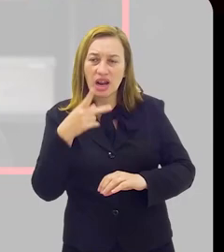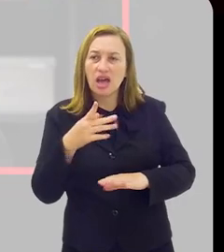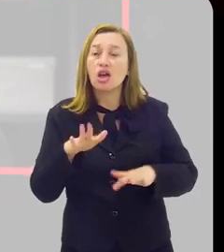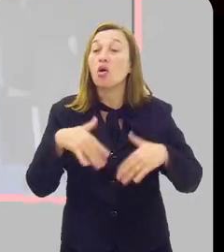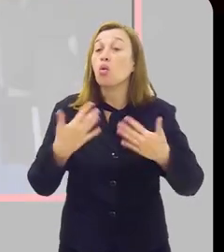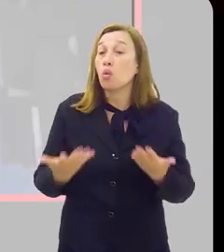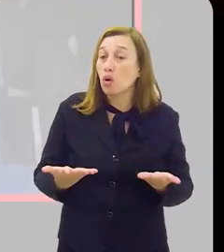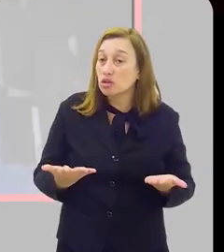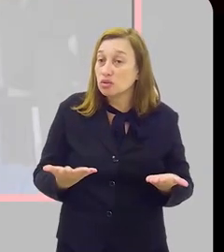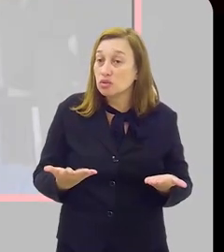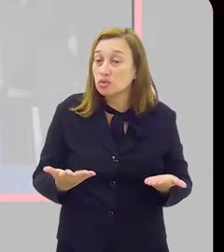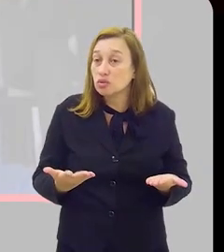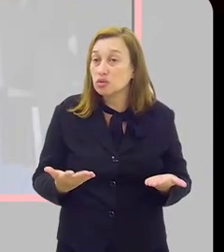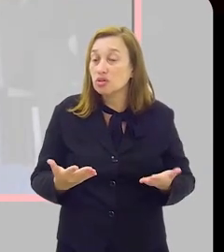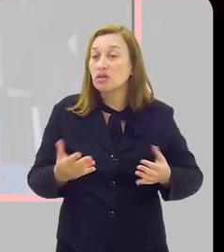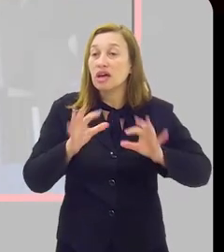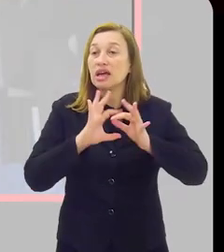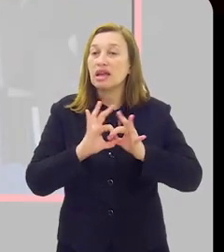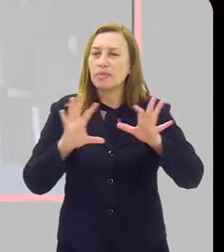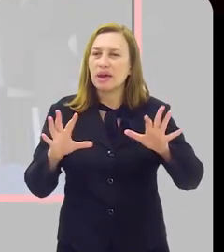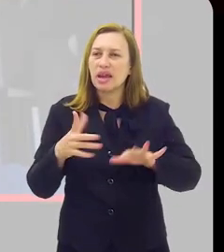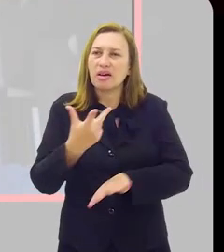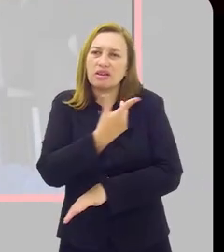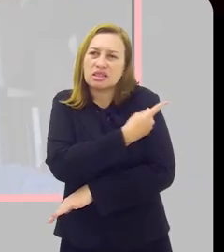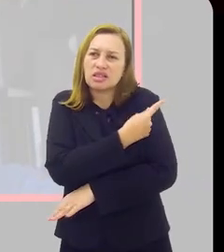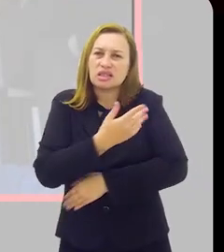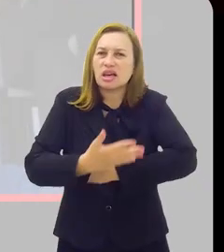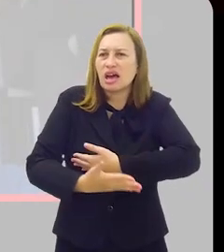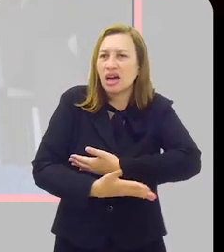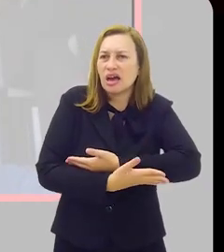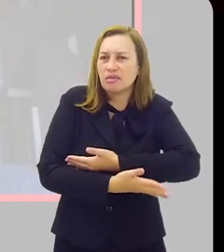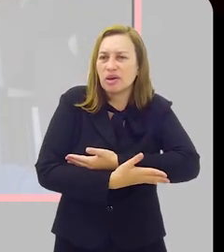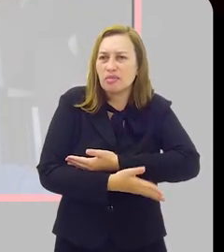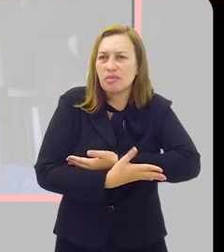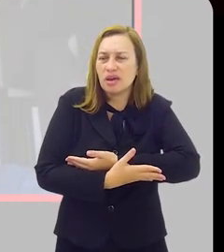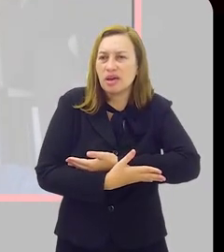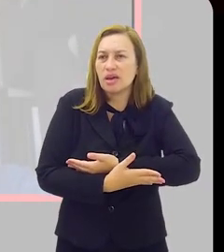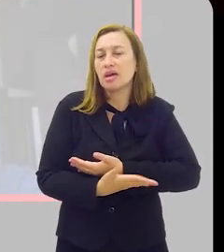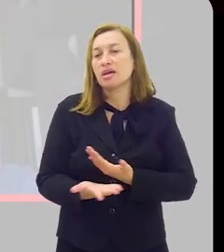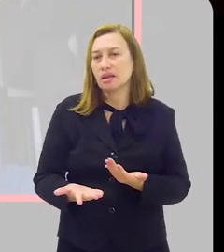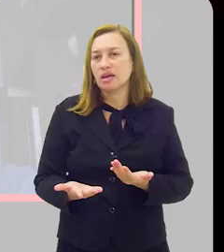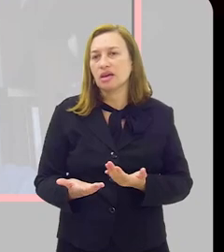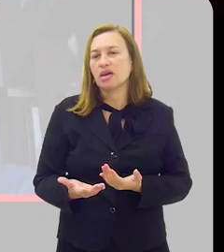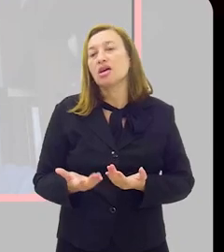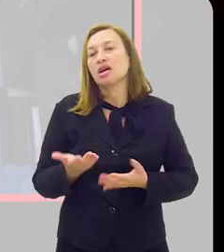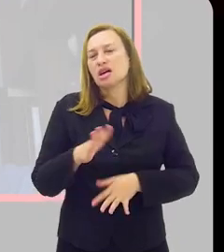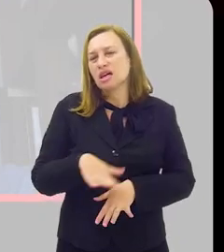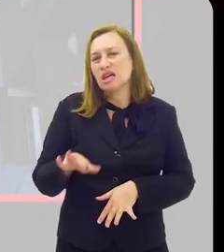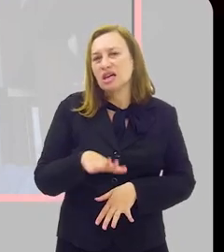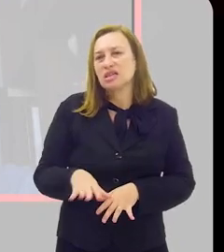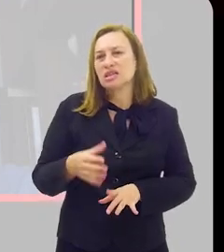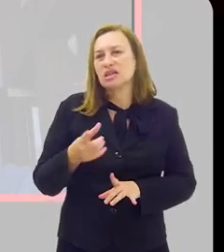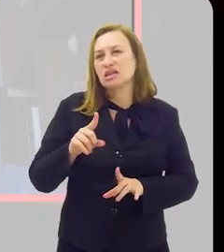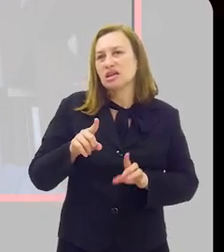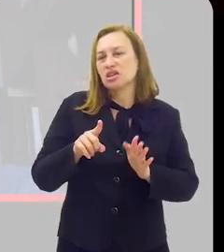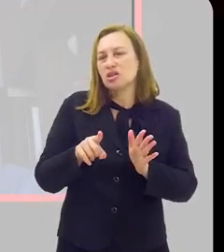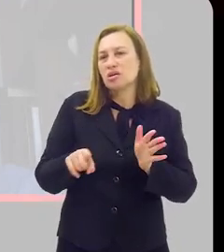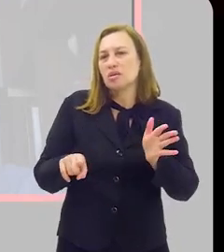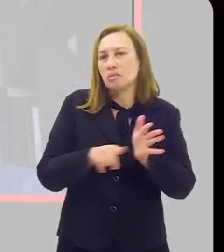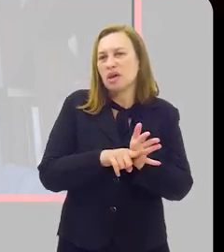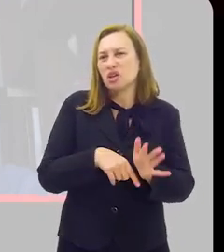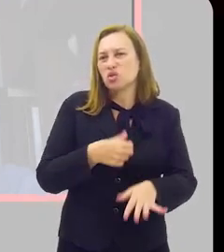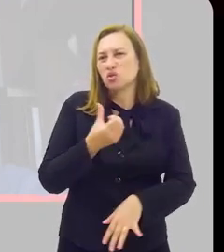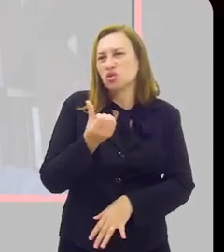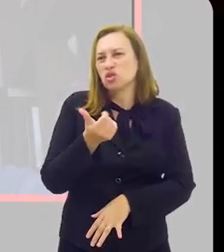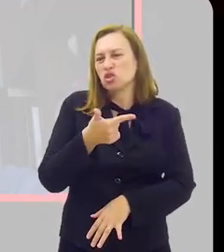pode falar, né? Quando é que o Ministério da Saúde vai autorizar a vacinação em crianças com menos de 12 anos, né? Que é uma preocupação muito grande dos pais.